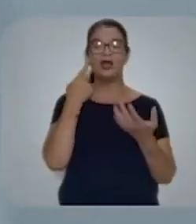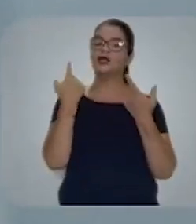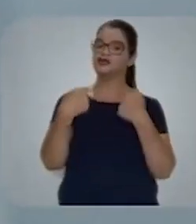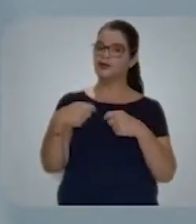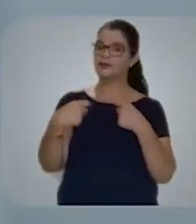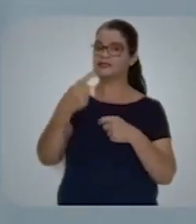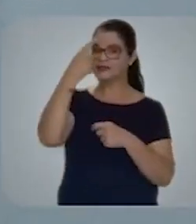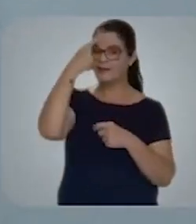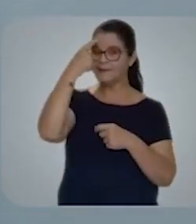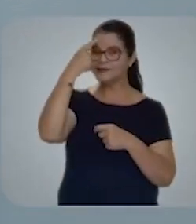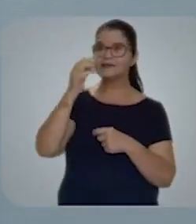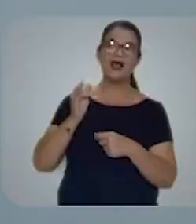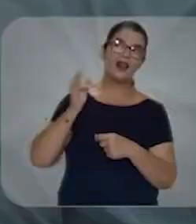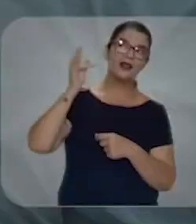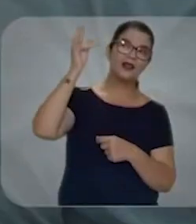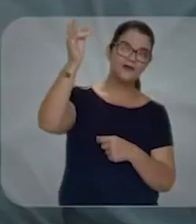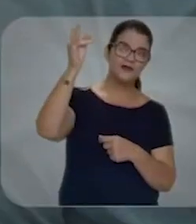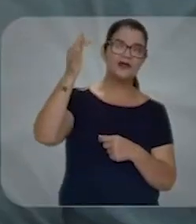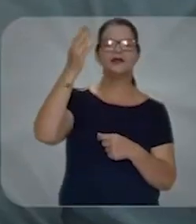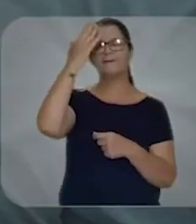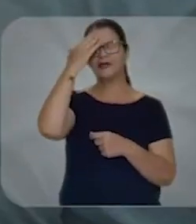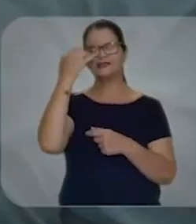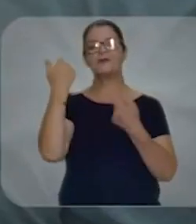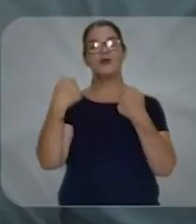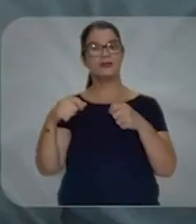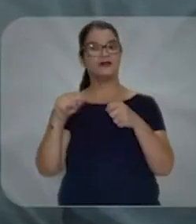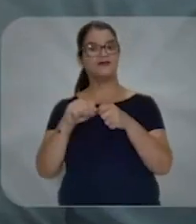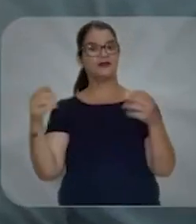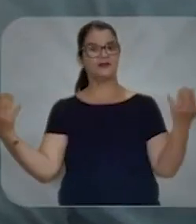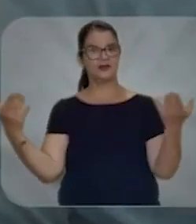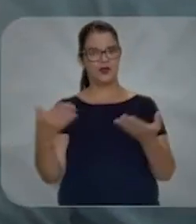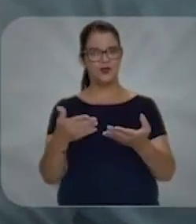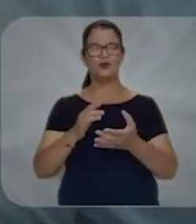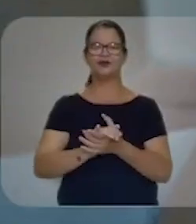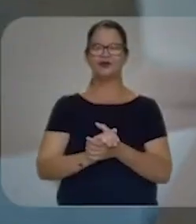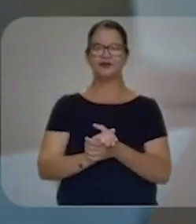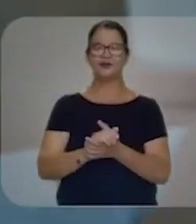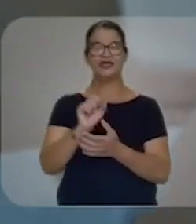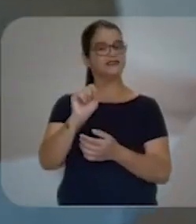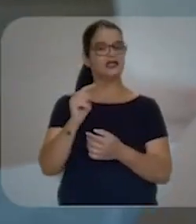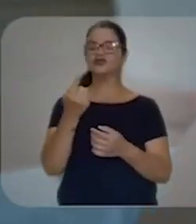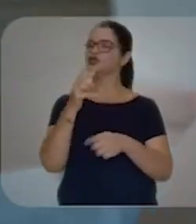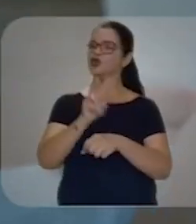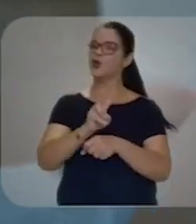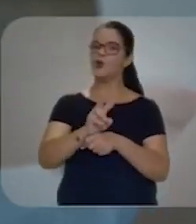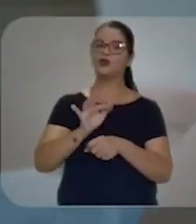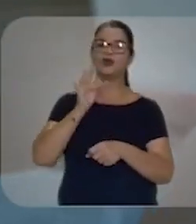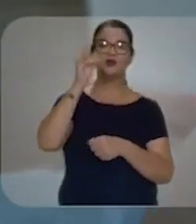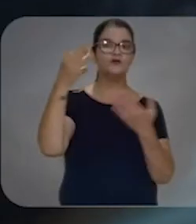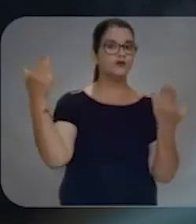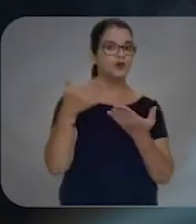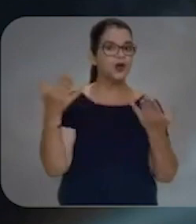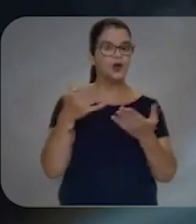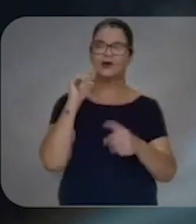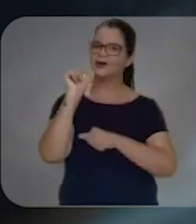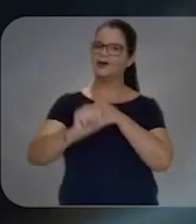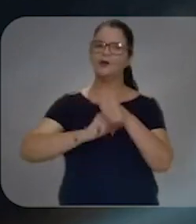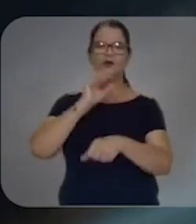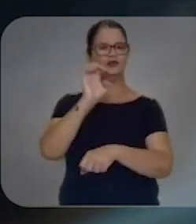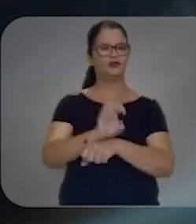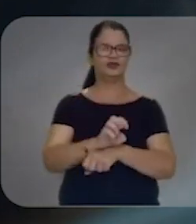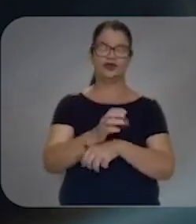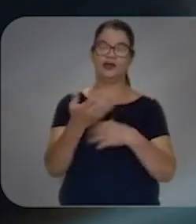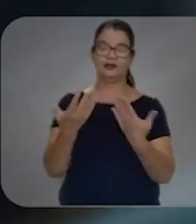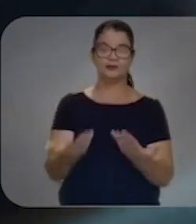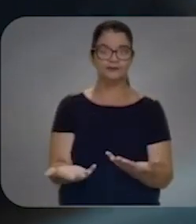a gente precisa pensar lá na frente para saber o que tem que ser feito hoje. Se a gente não cuida do futuro agora, não muda o estado.